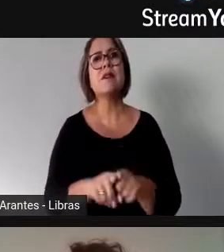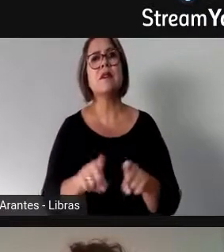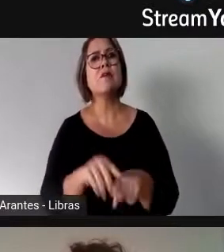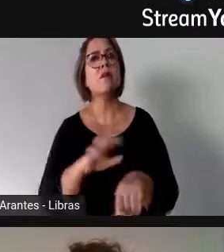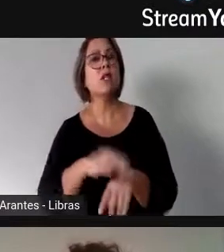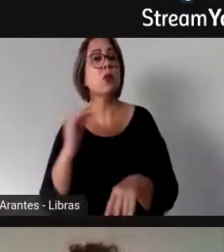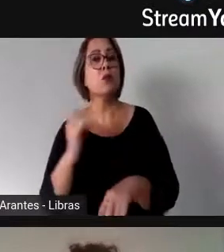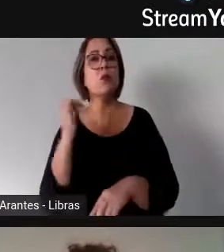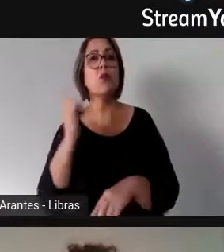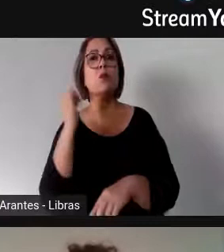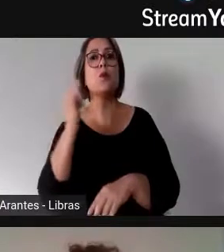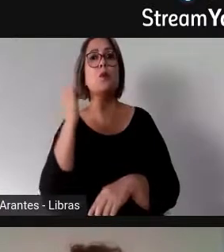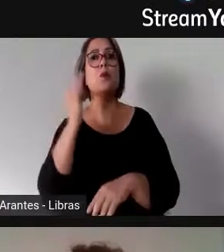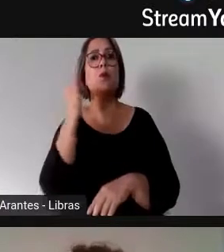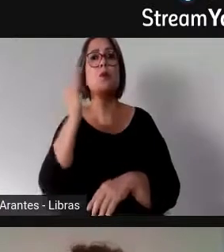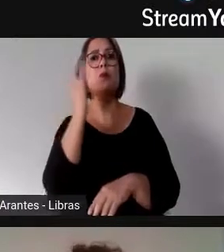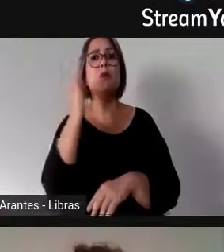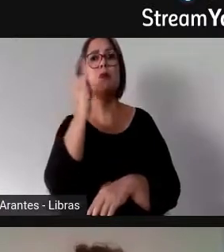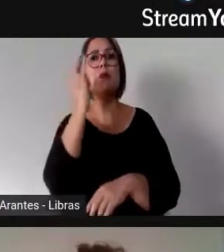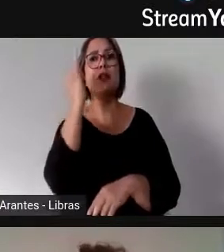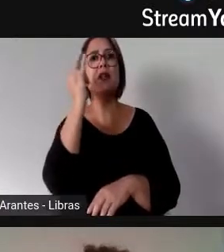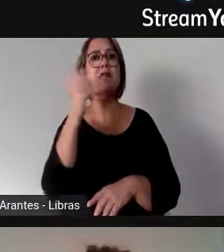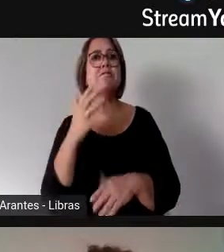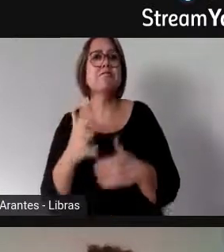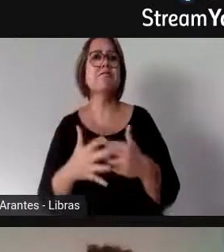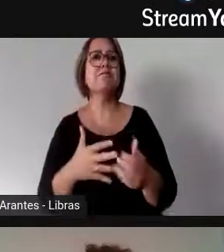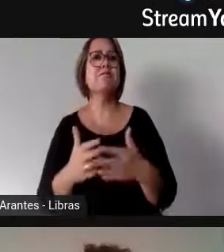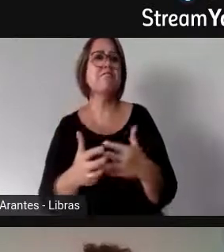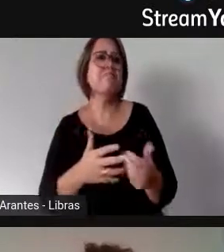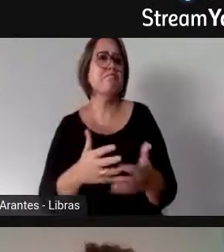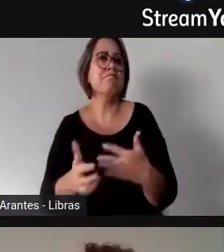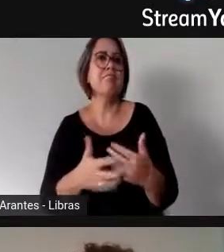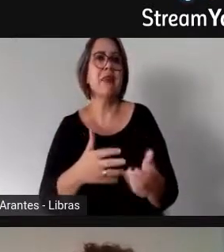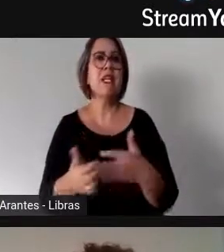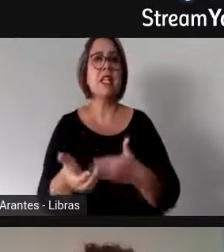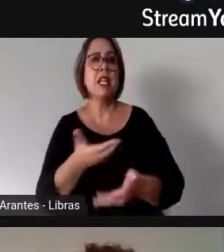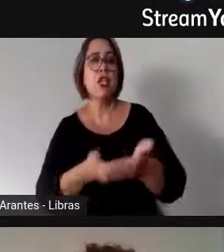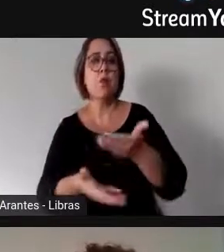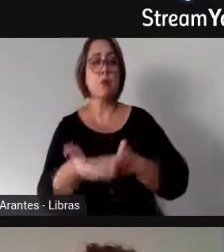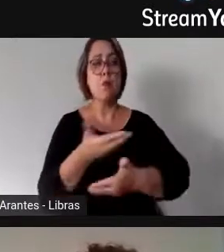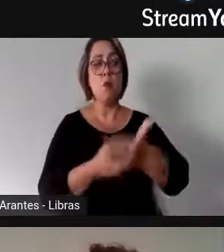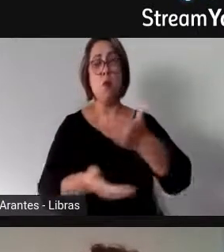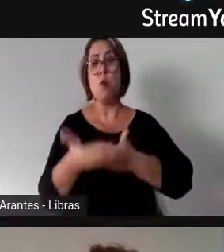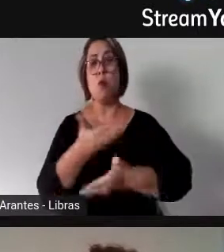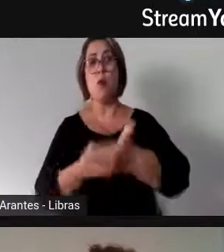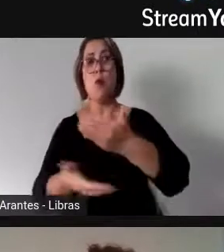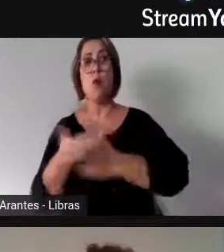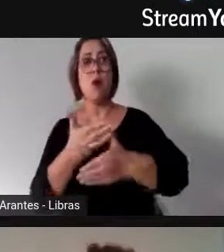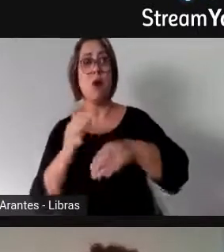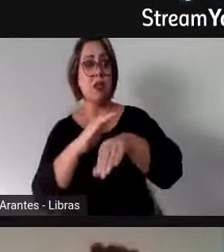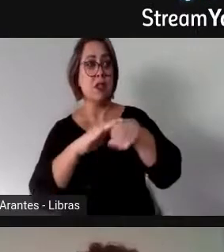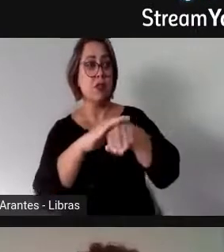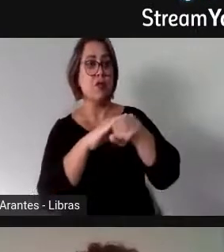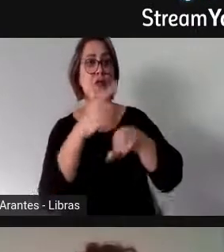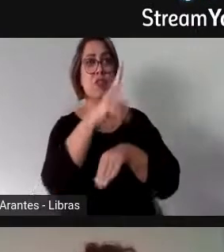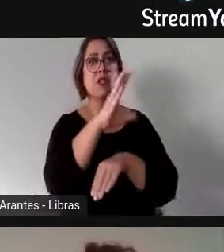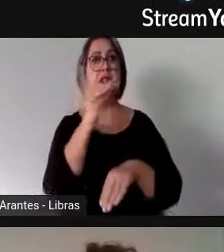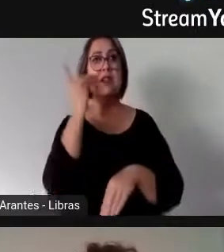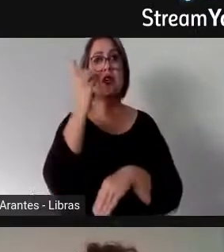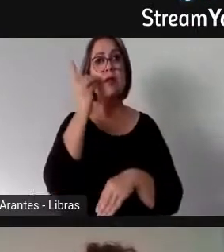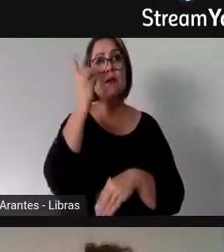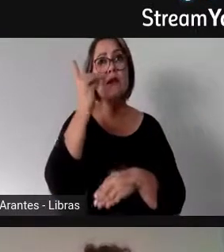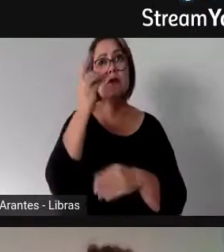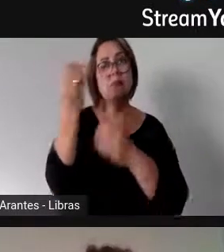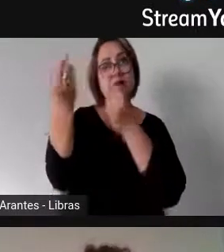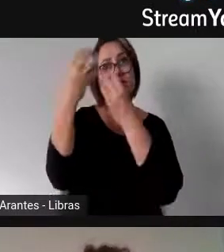a sociedade, elas não importam de dialogar com uma outra deputada para que ela apresente a